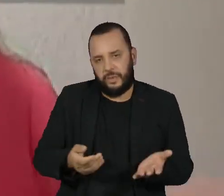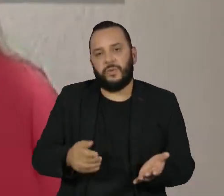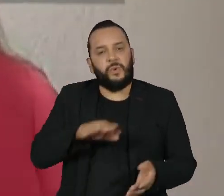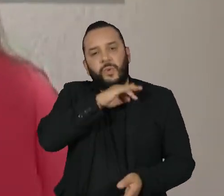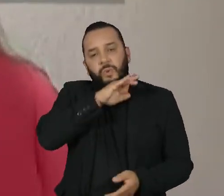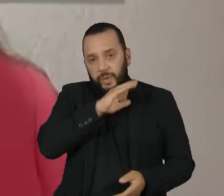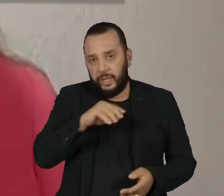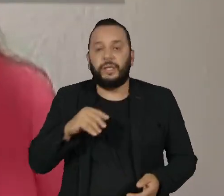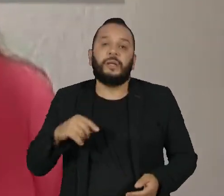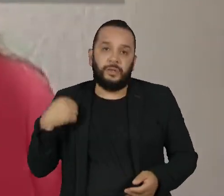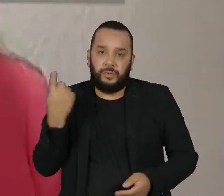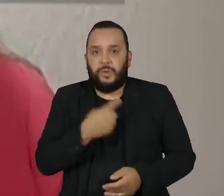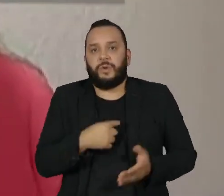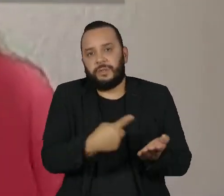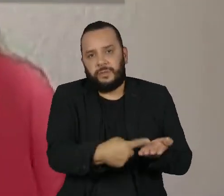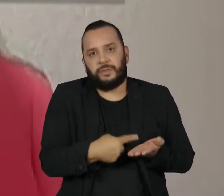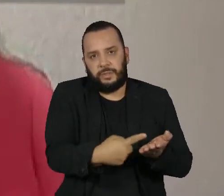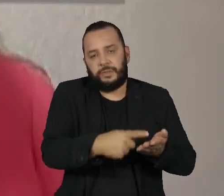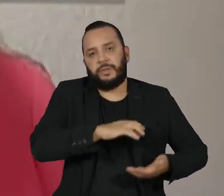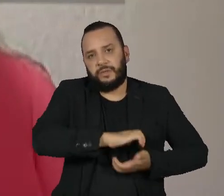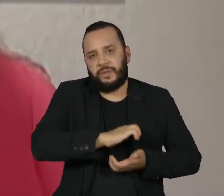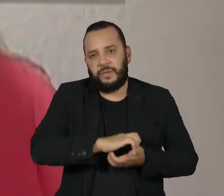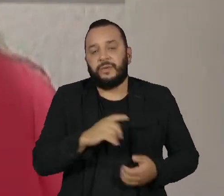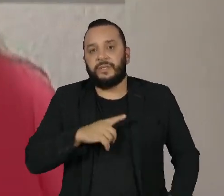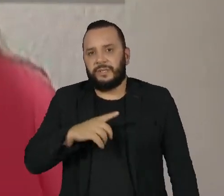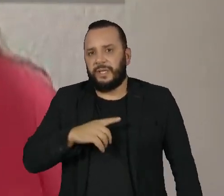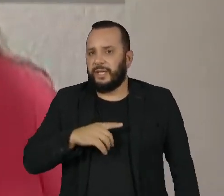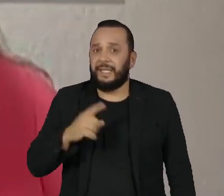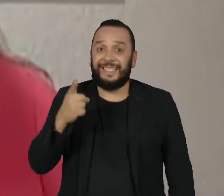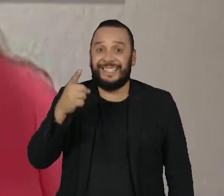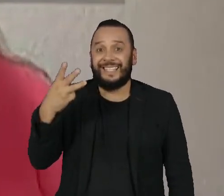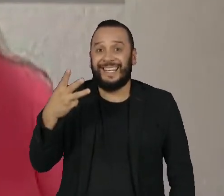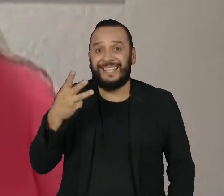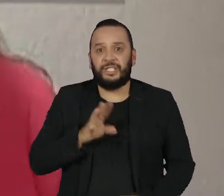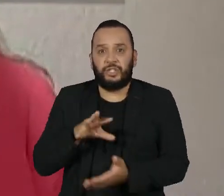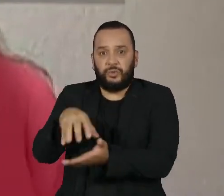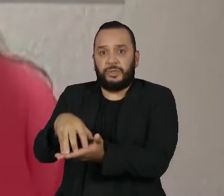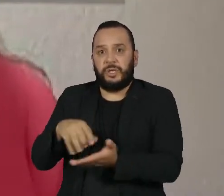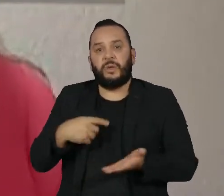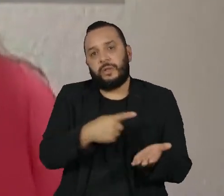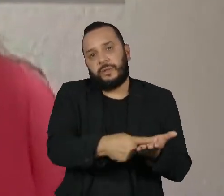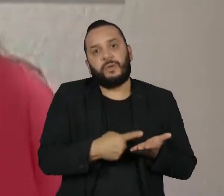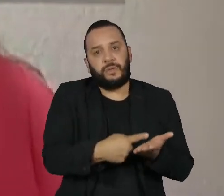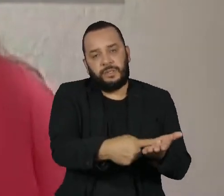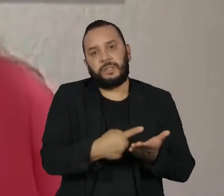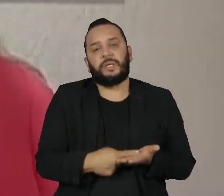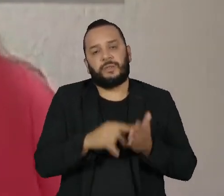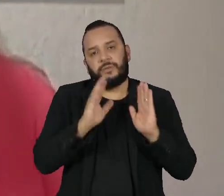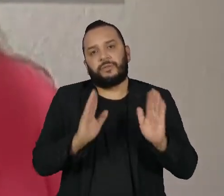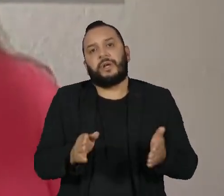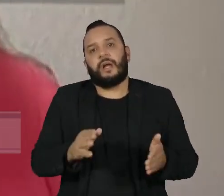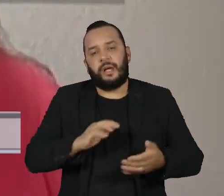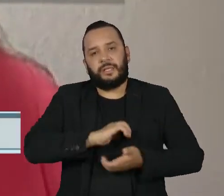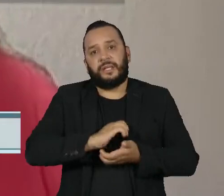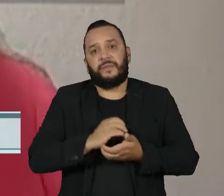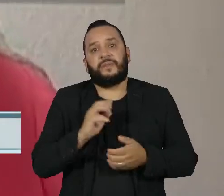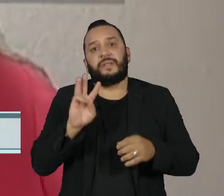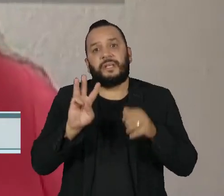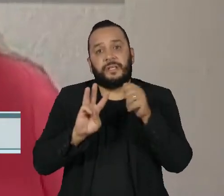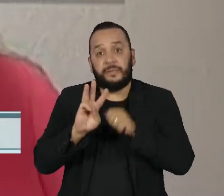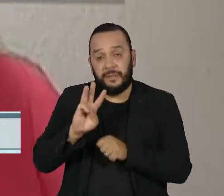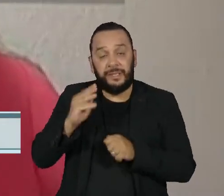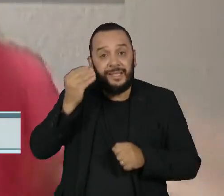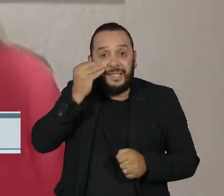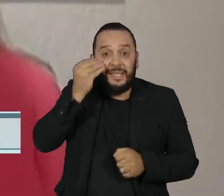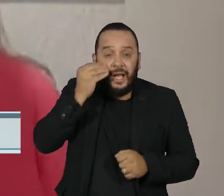12 organizações, 13 organizações, estão em negociação com o STF ao longo dos últimos três meses para tentar